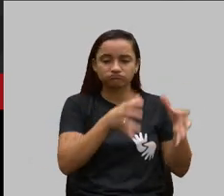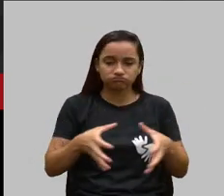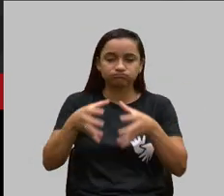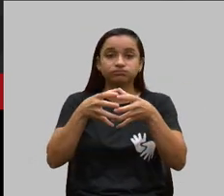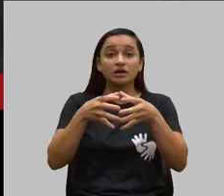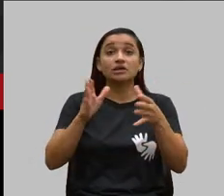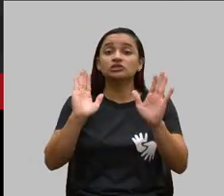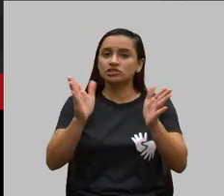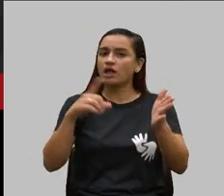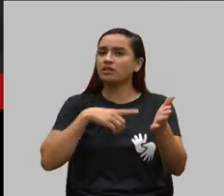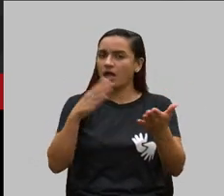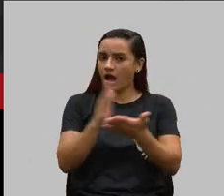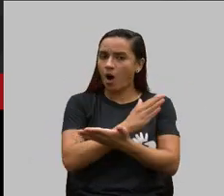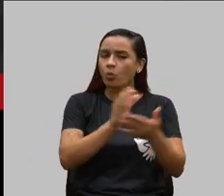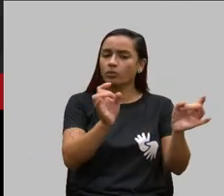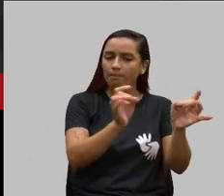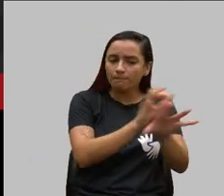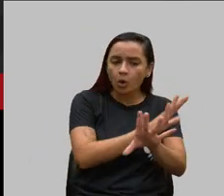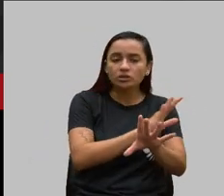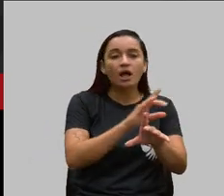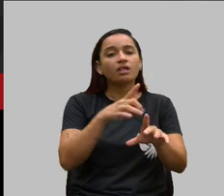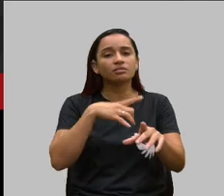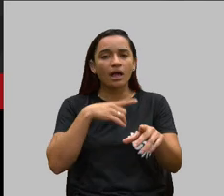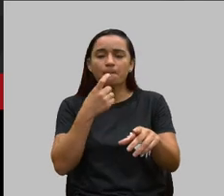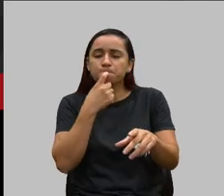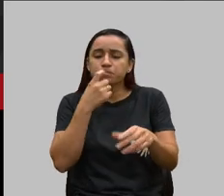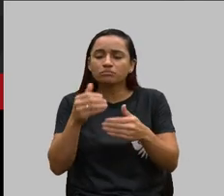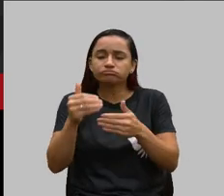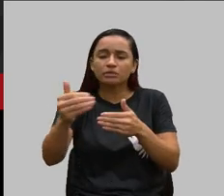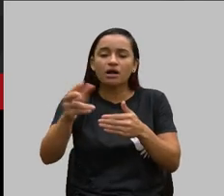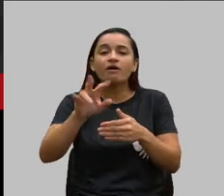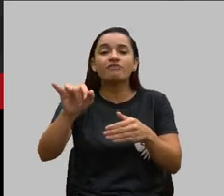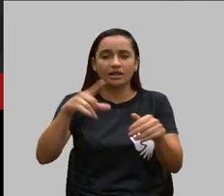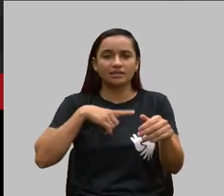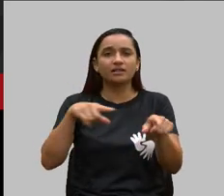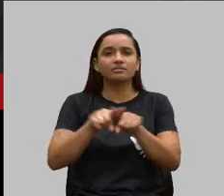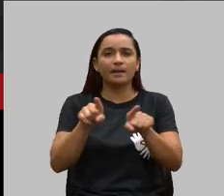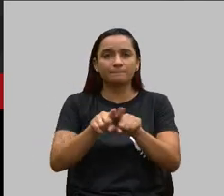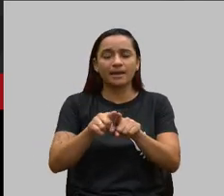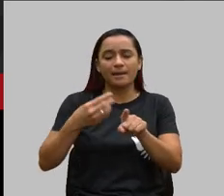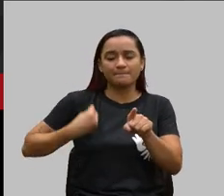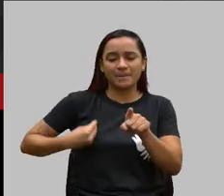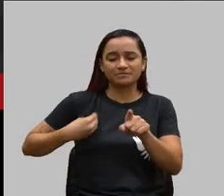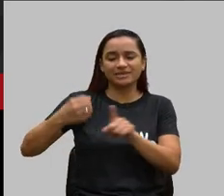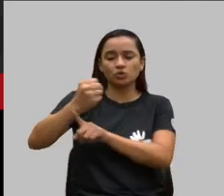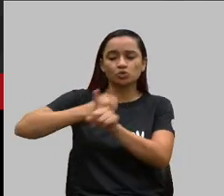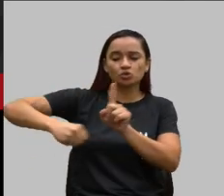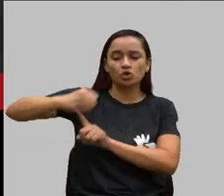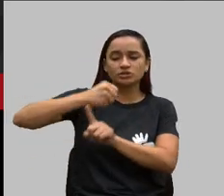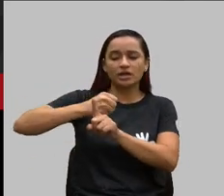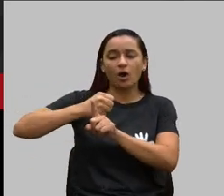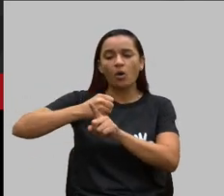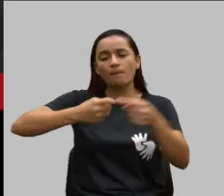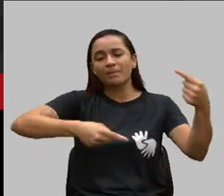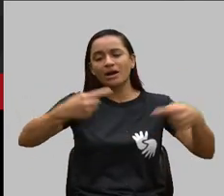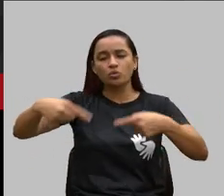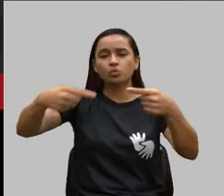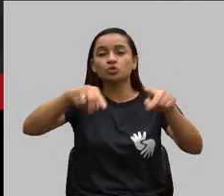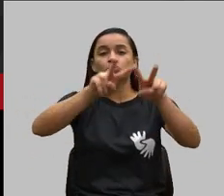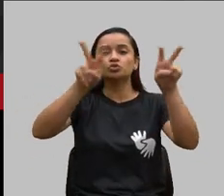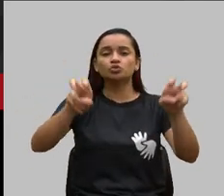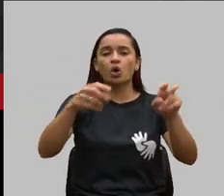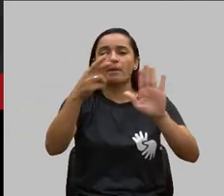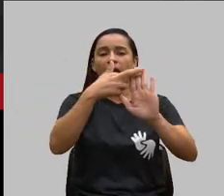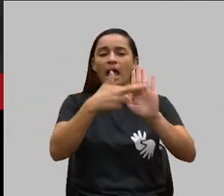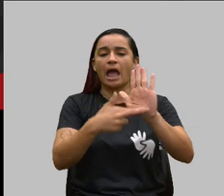e em breve terão algumas formas de participação social para se discutir o aprimoramento dessas regras. Então, assim,